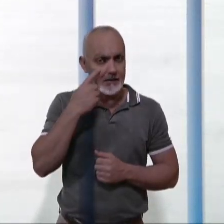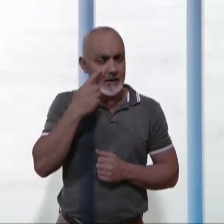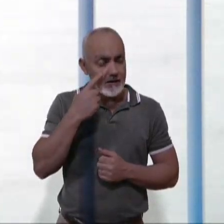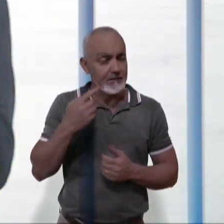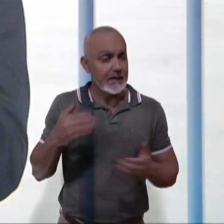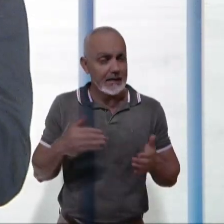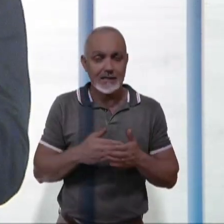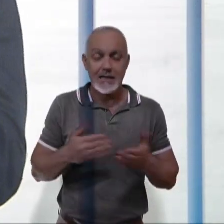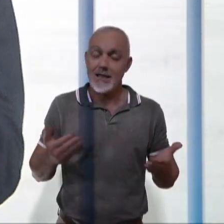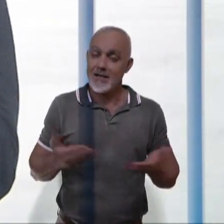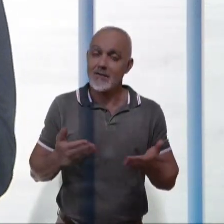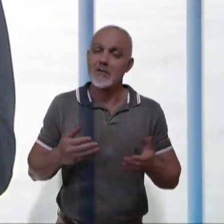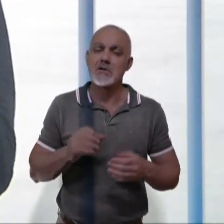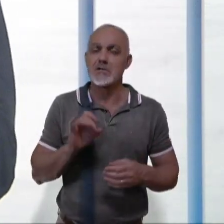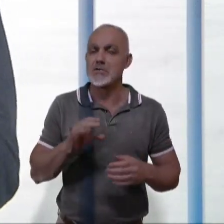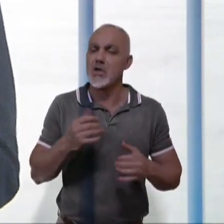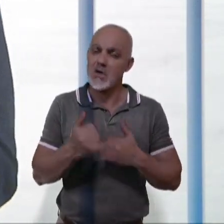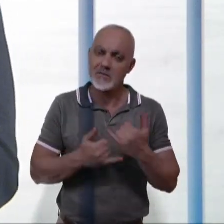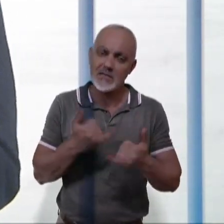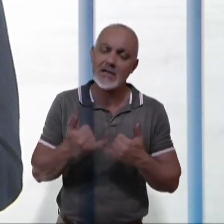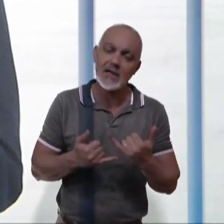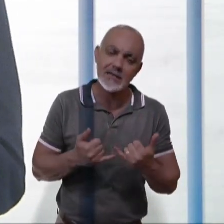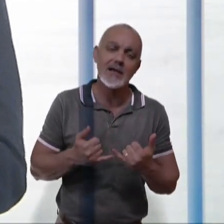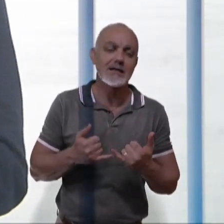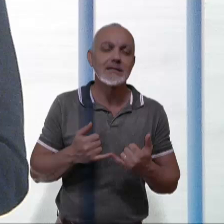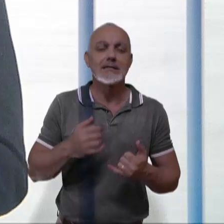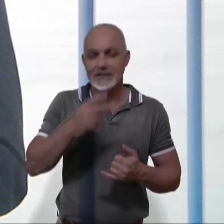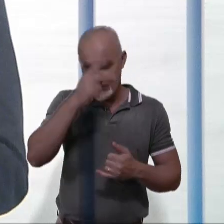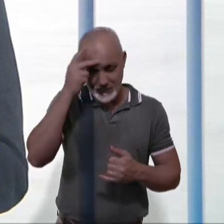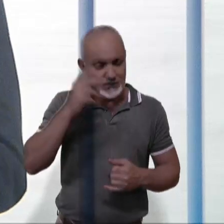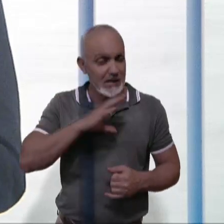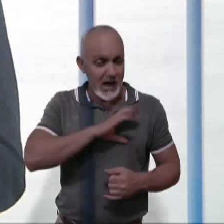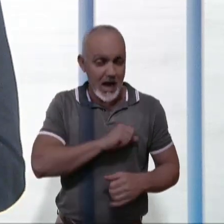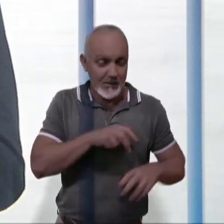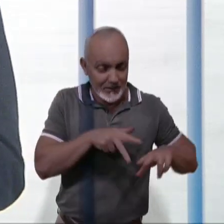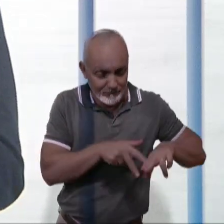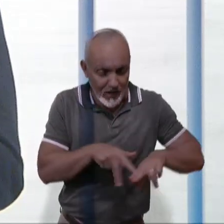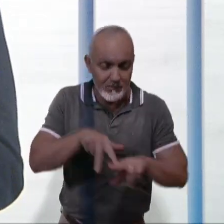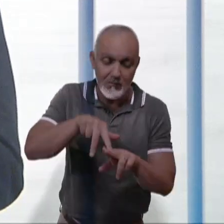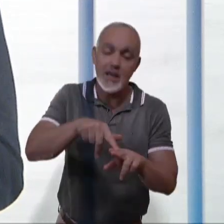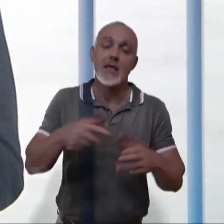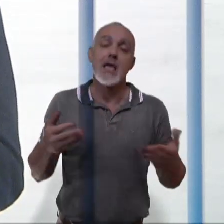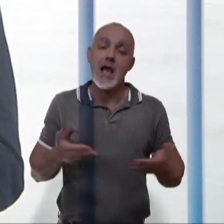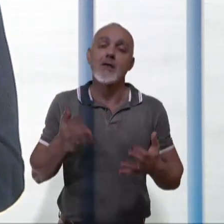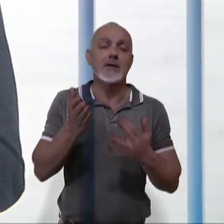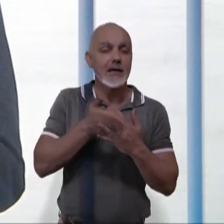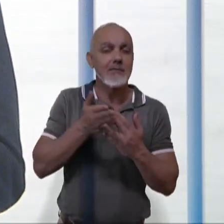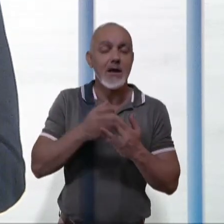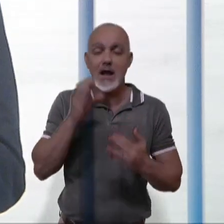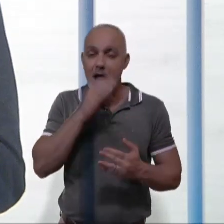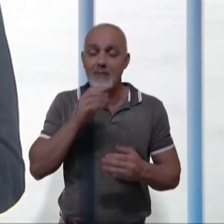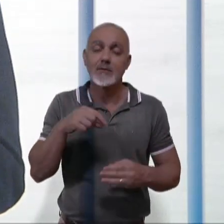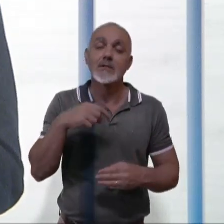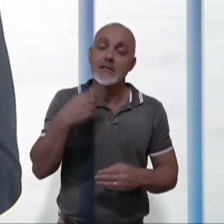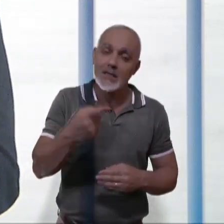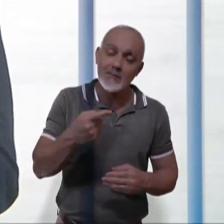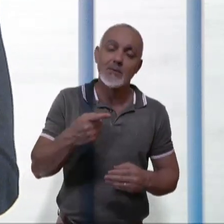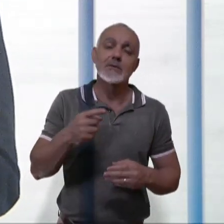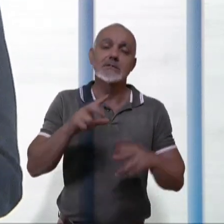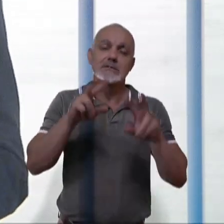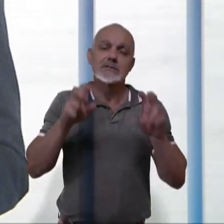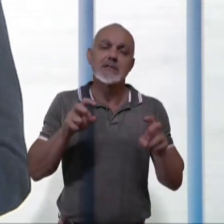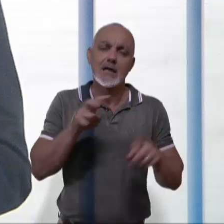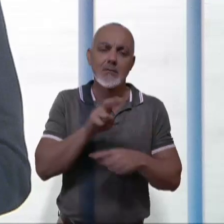por enquanto, é só uma brincadeira entre os apaixonados por skate. Agora a gente vai para um rápido intervalo, daqui a pouco a gente fala